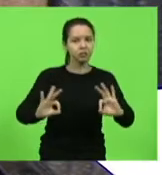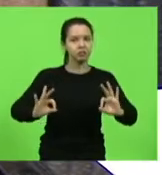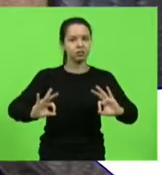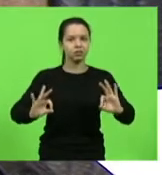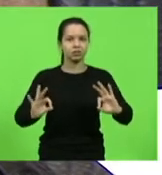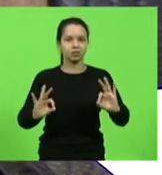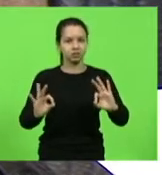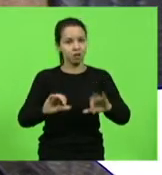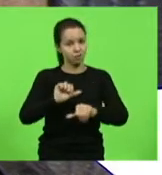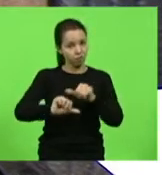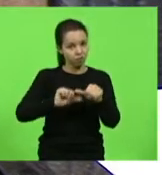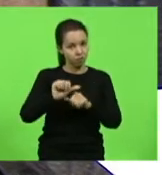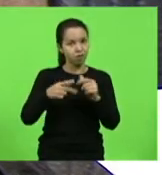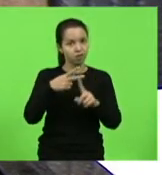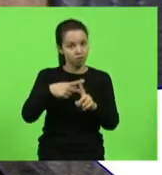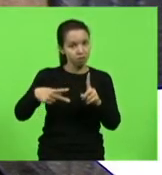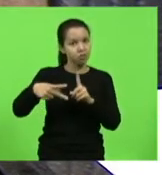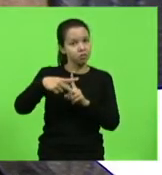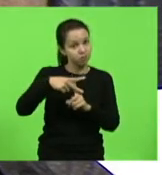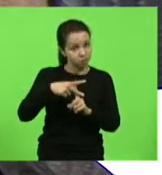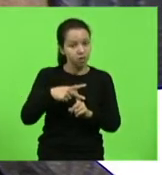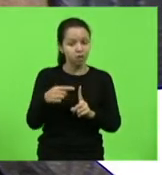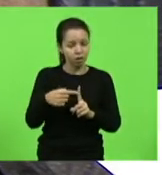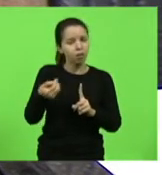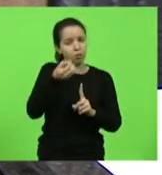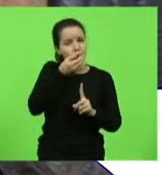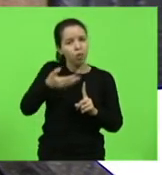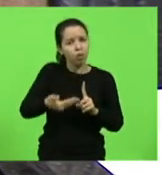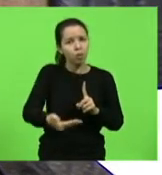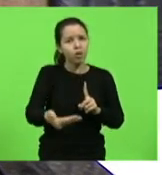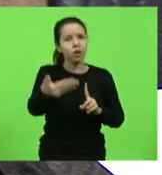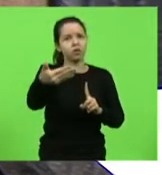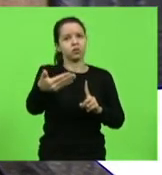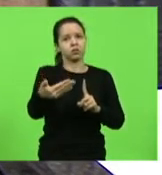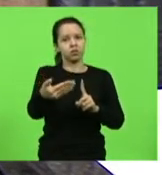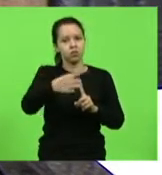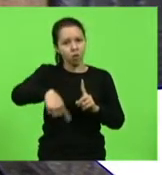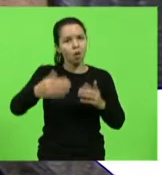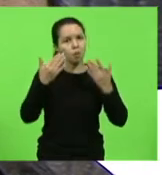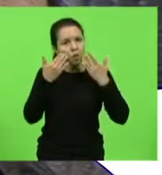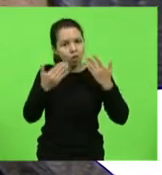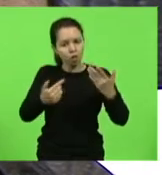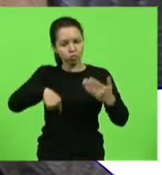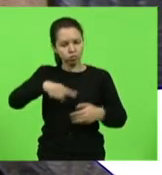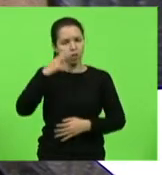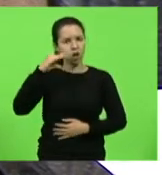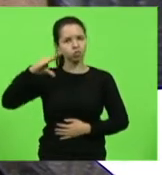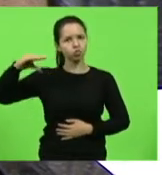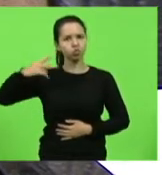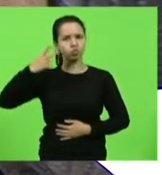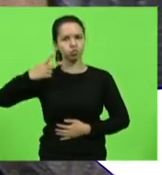Uma reforma da Previdência já seria um bom começo para nós mostrarmos que somos adultos politicamente.